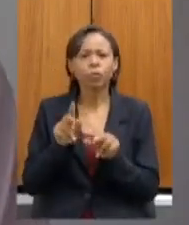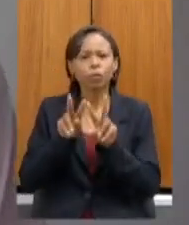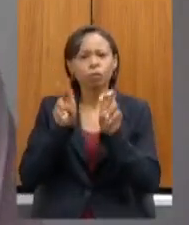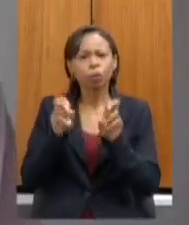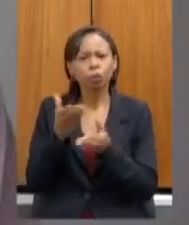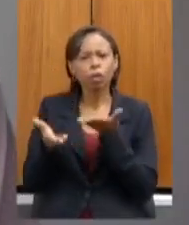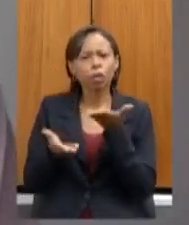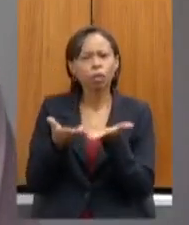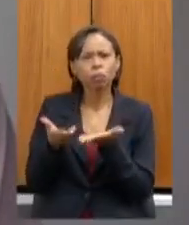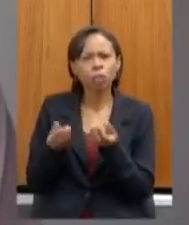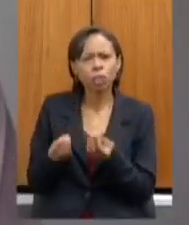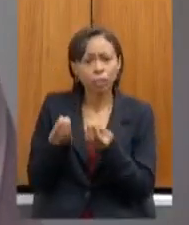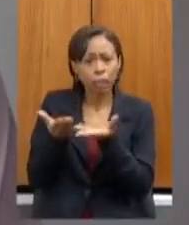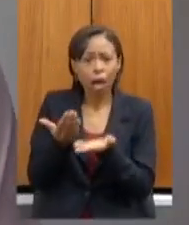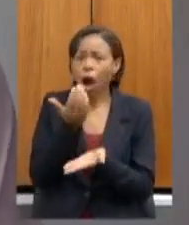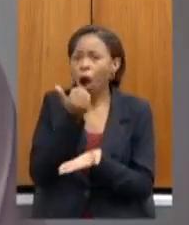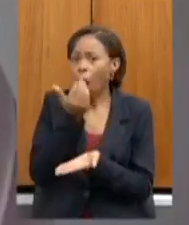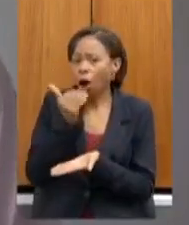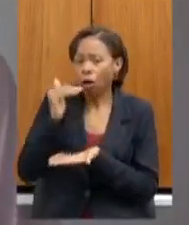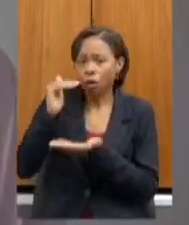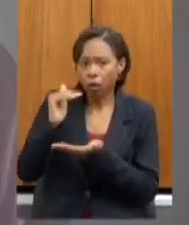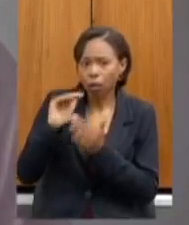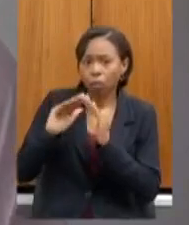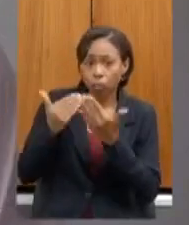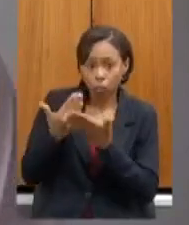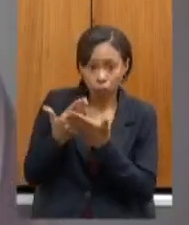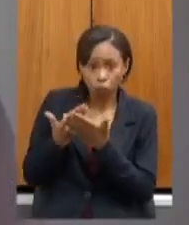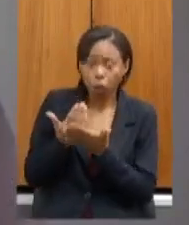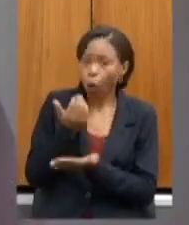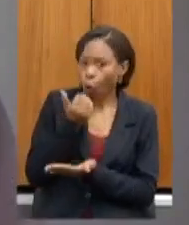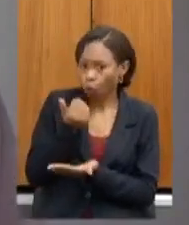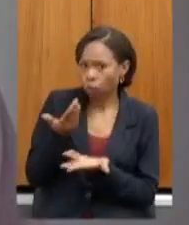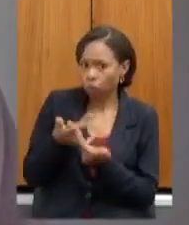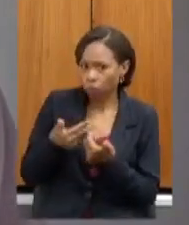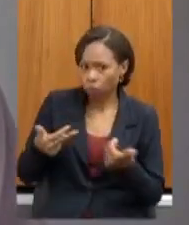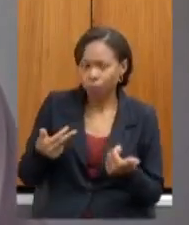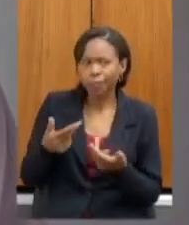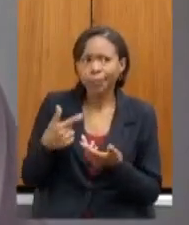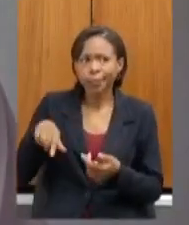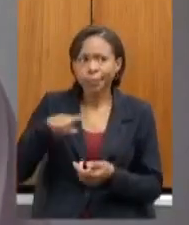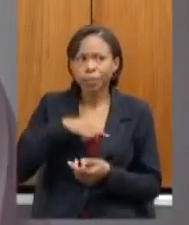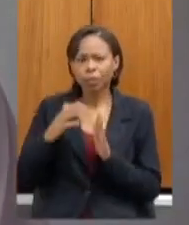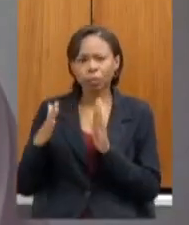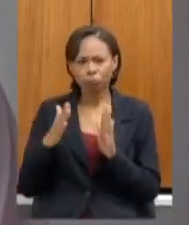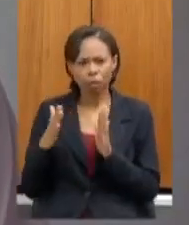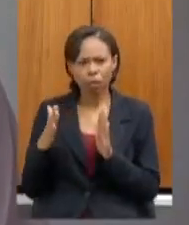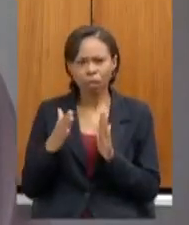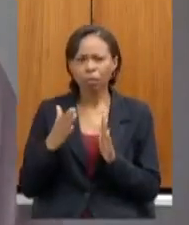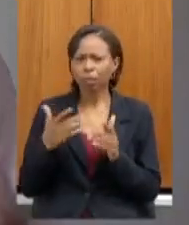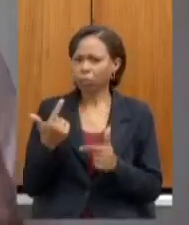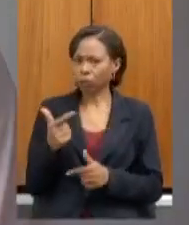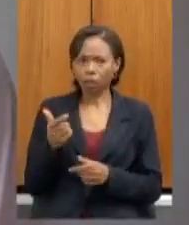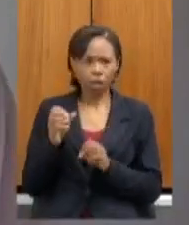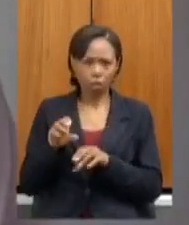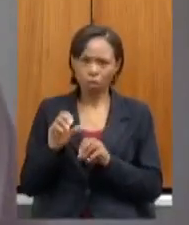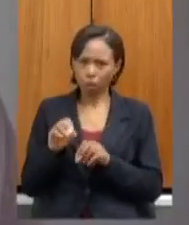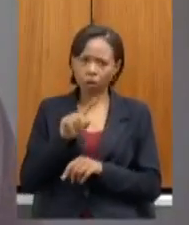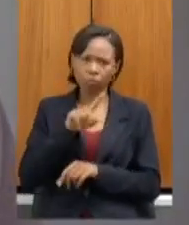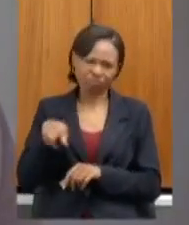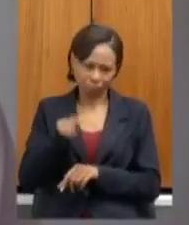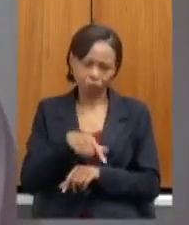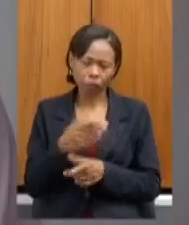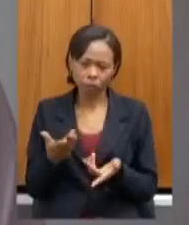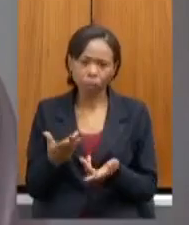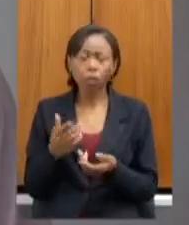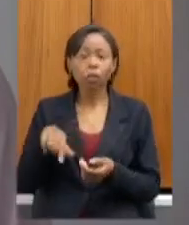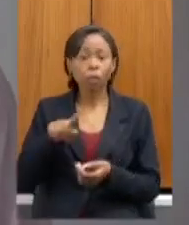da merenda nesse período da alimentação escolar nesse período em que a gente segue com as atividades suspensas e como coloquei no início